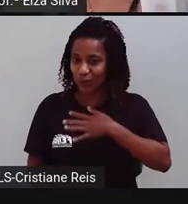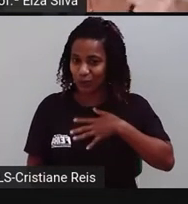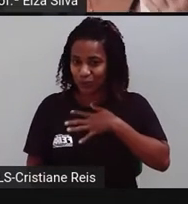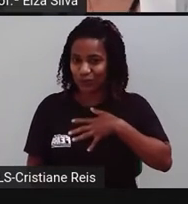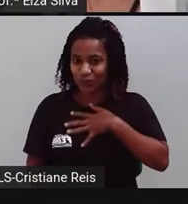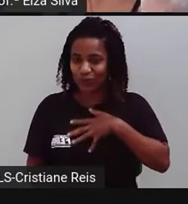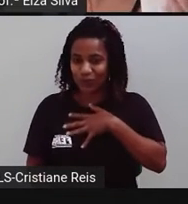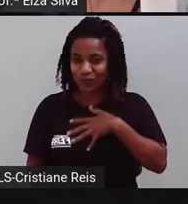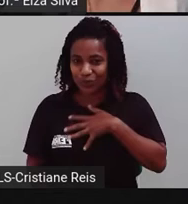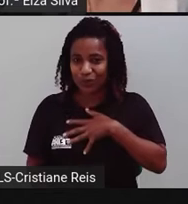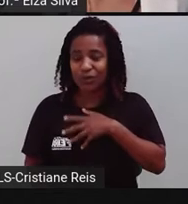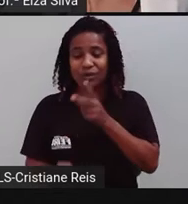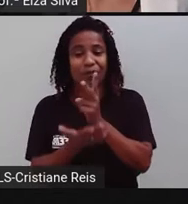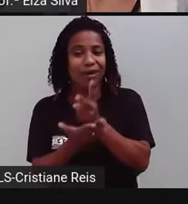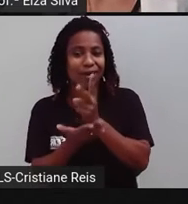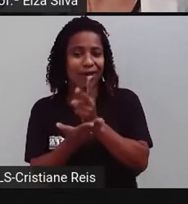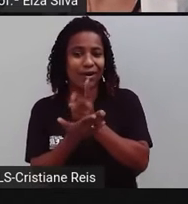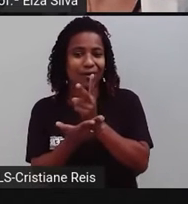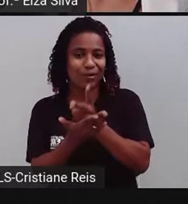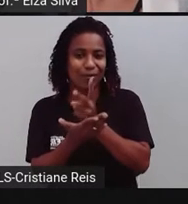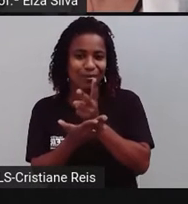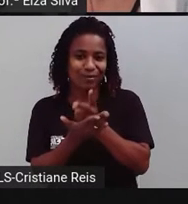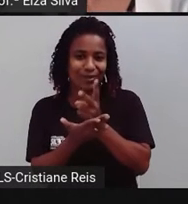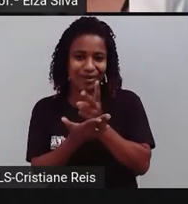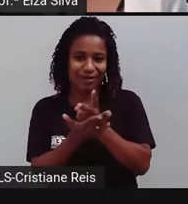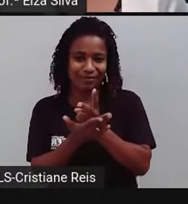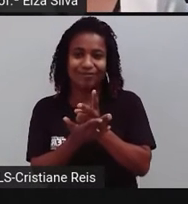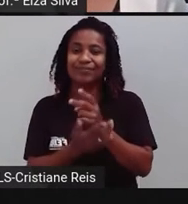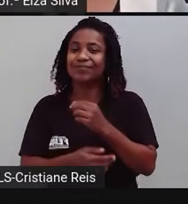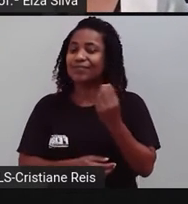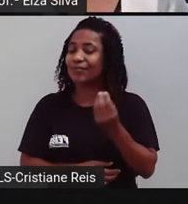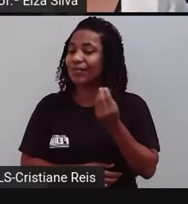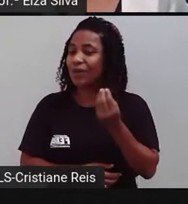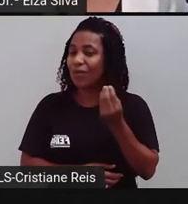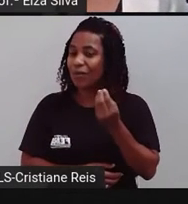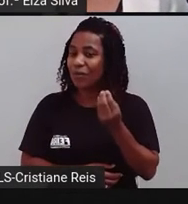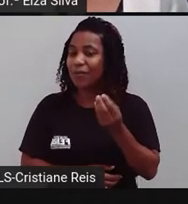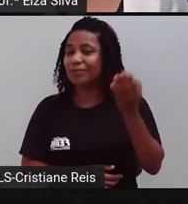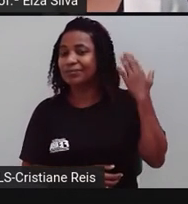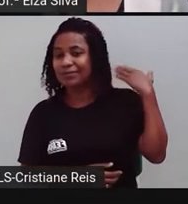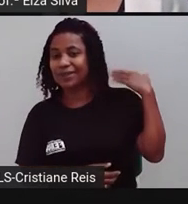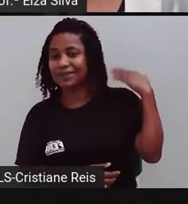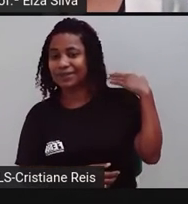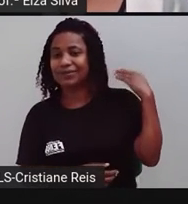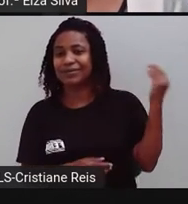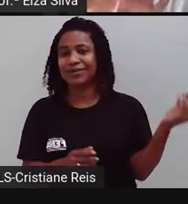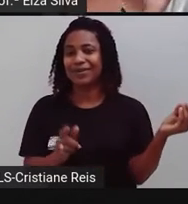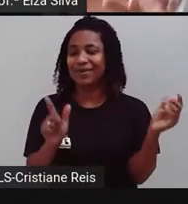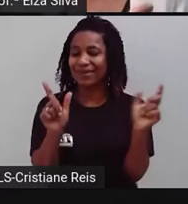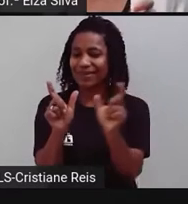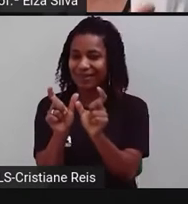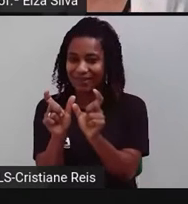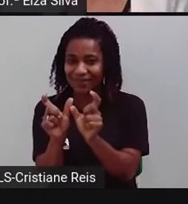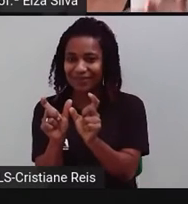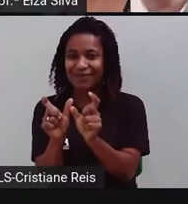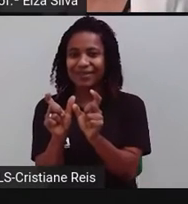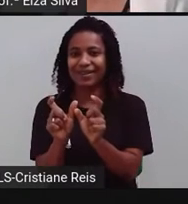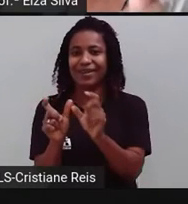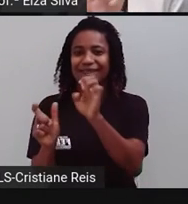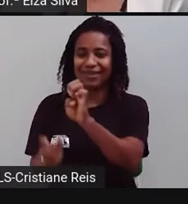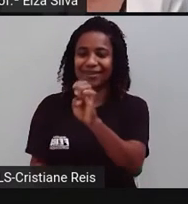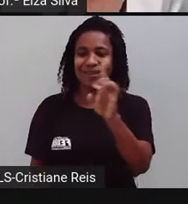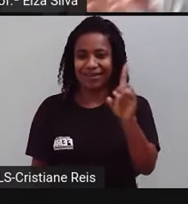Todos os verbos regulares no inglês, como é que a gente deve formar o passado? Acrescentando a expressão